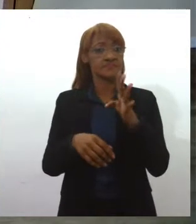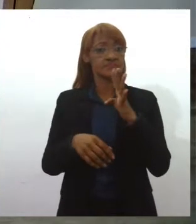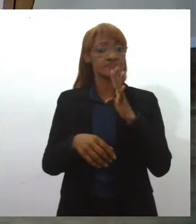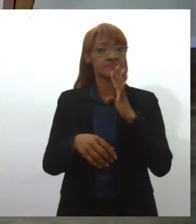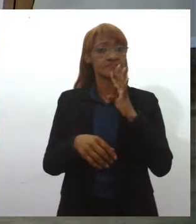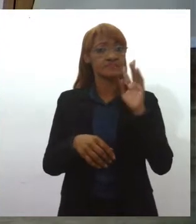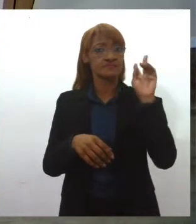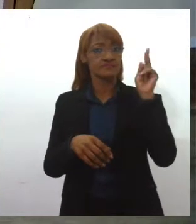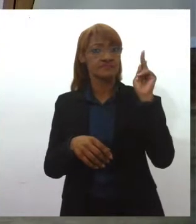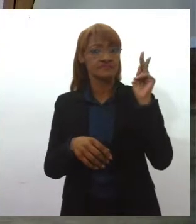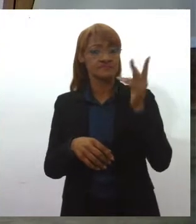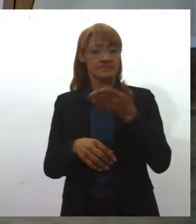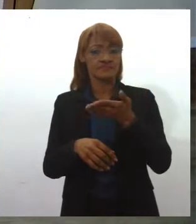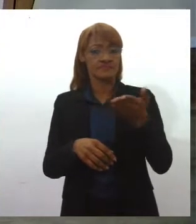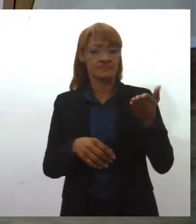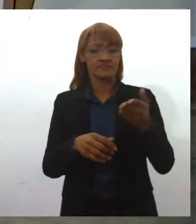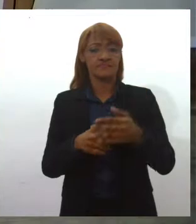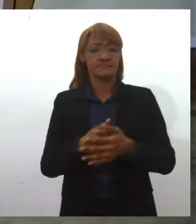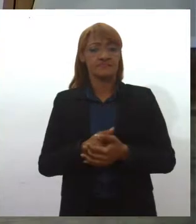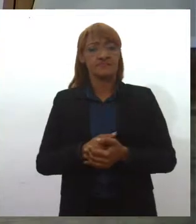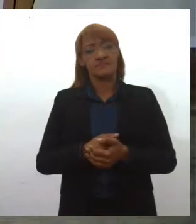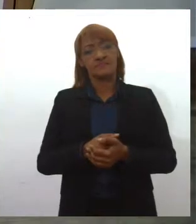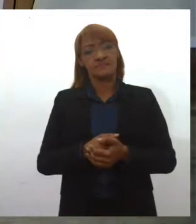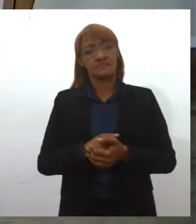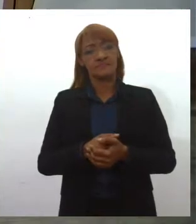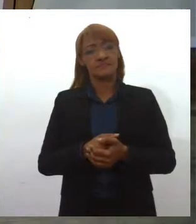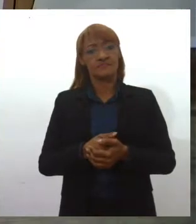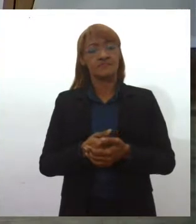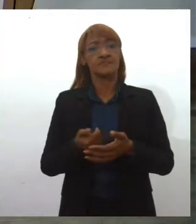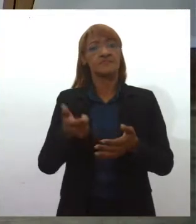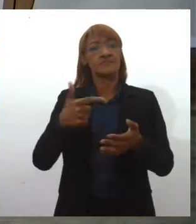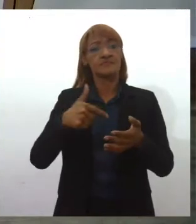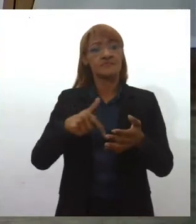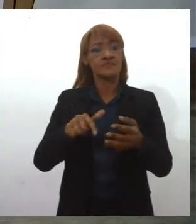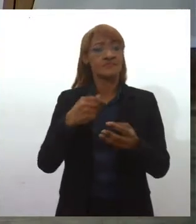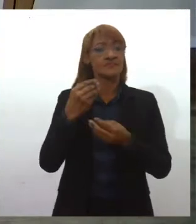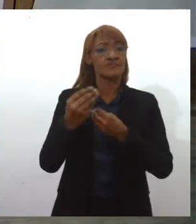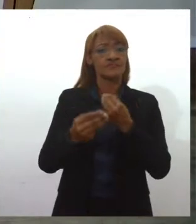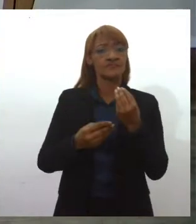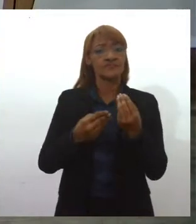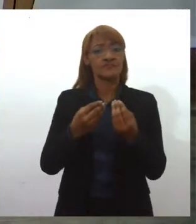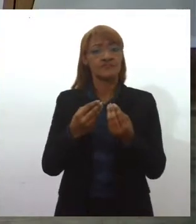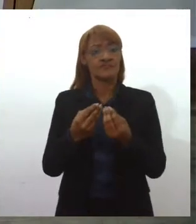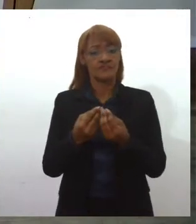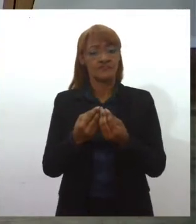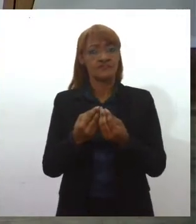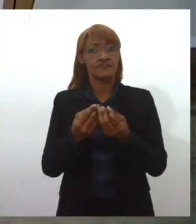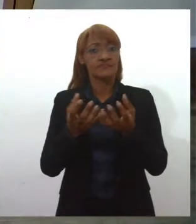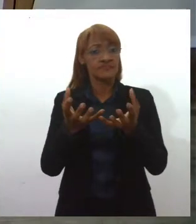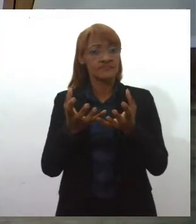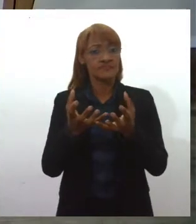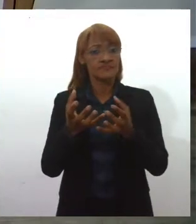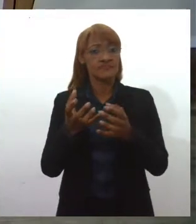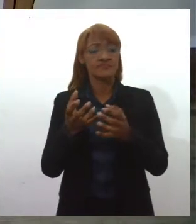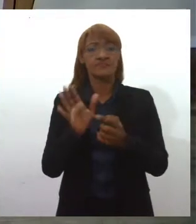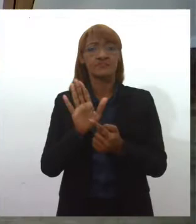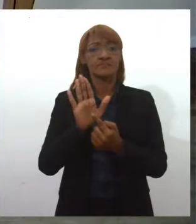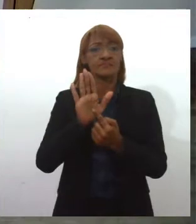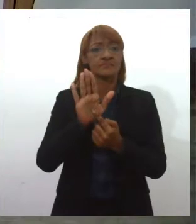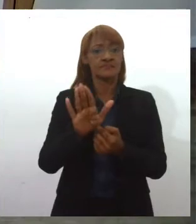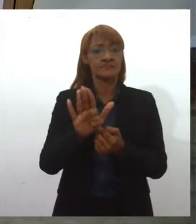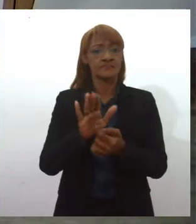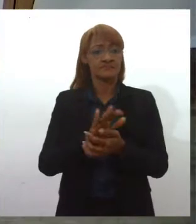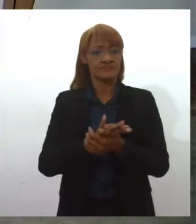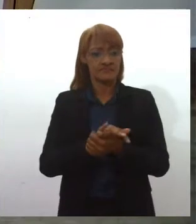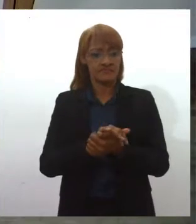história. Vamos começar a falar mais especificamente de Antonieta. Agora, para isso, eu queria mostrar cenas